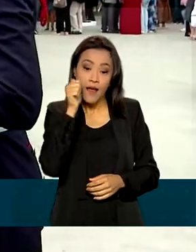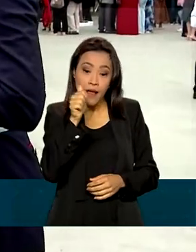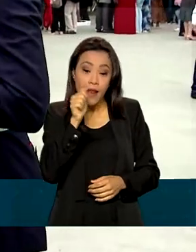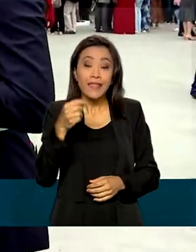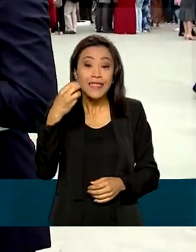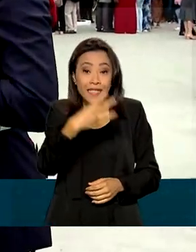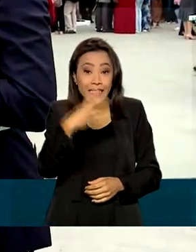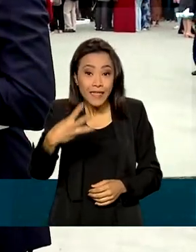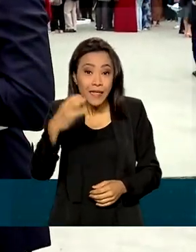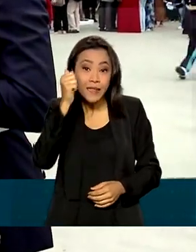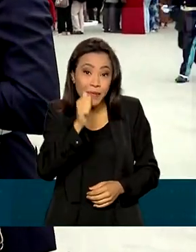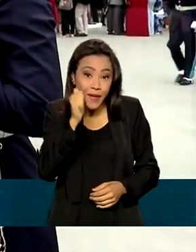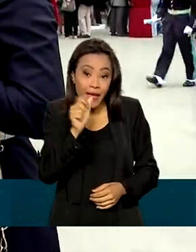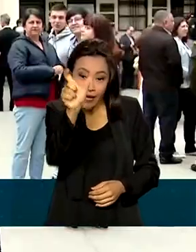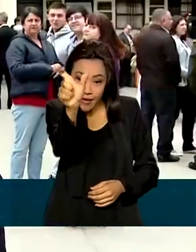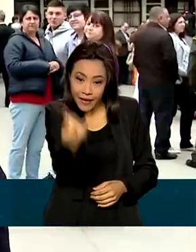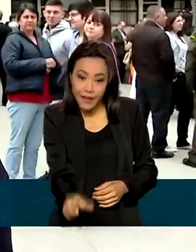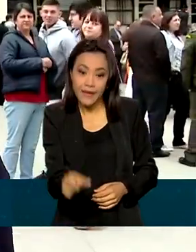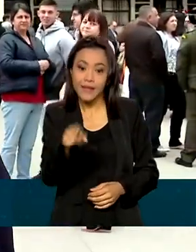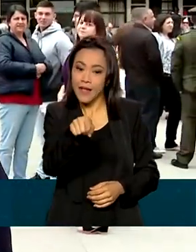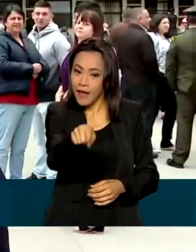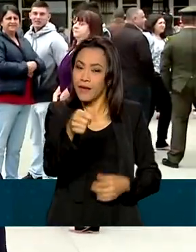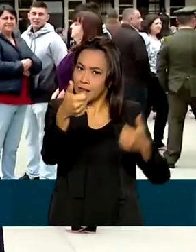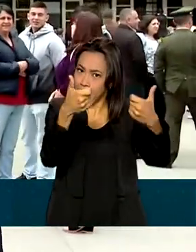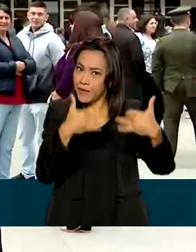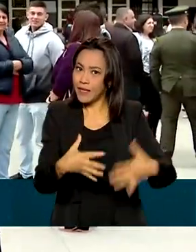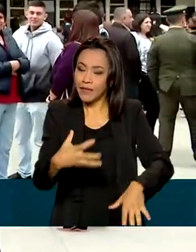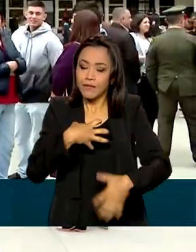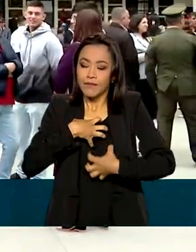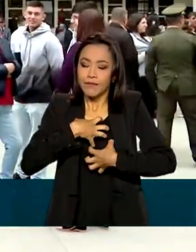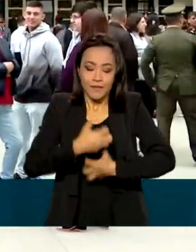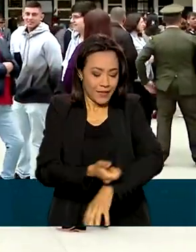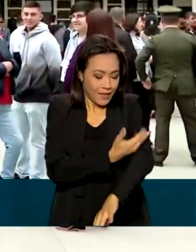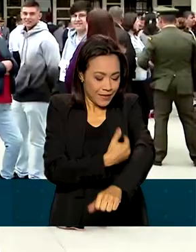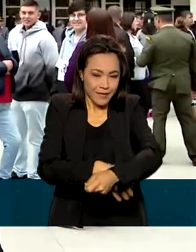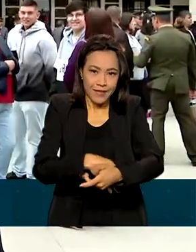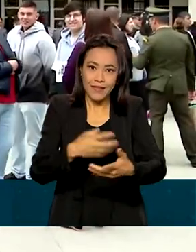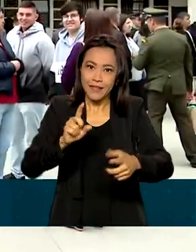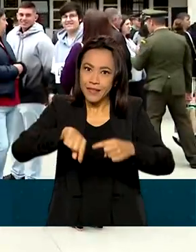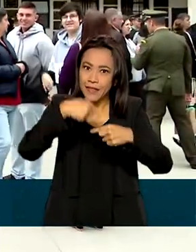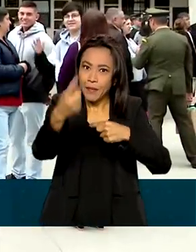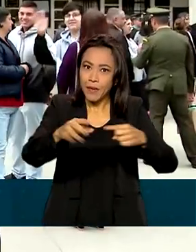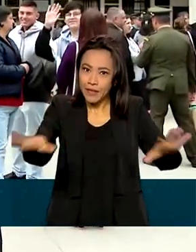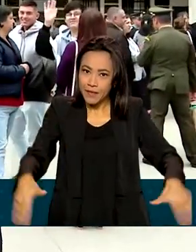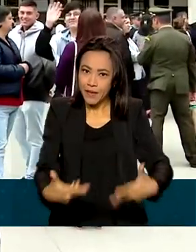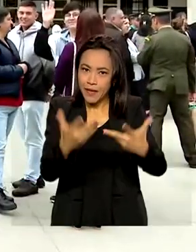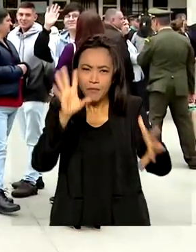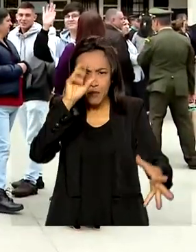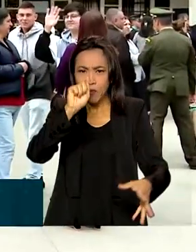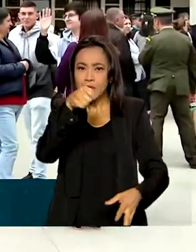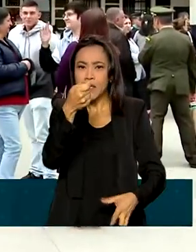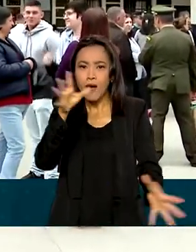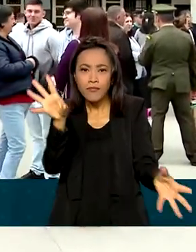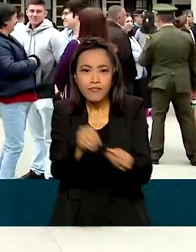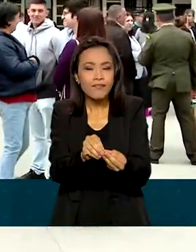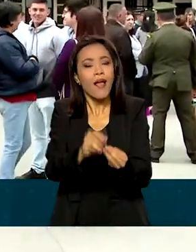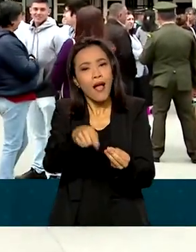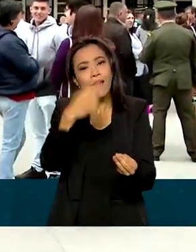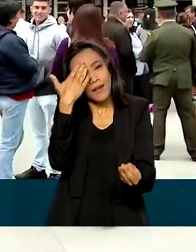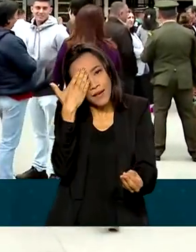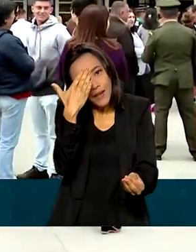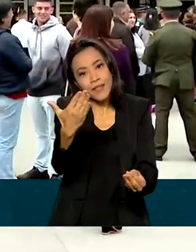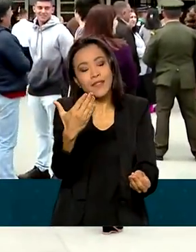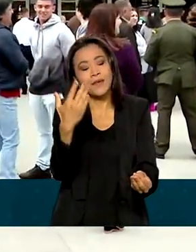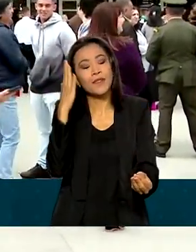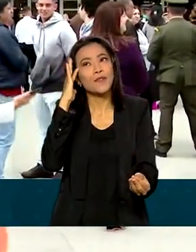mulheres da turma deste ano e revela o sentimento depois da cerimônia. A palavra que resume é gratidão e